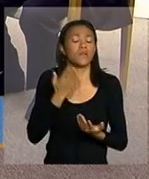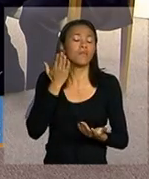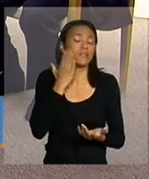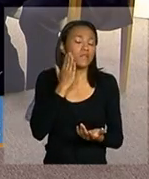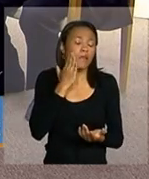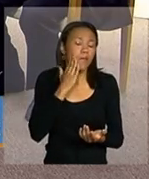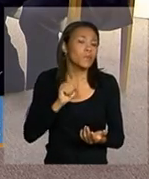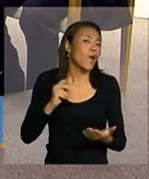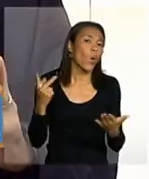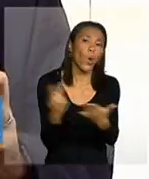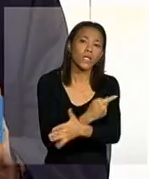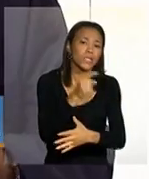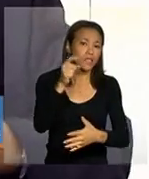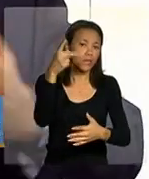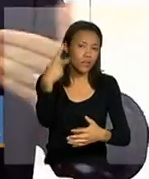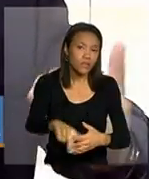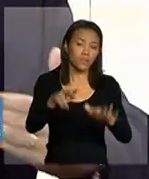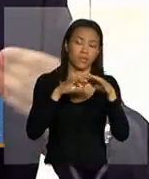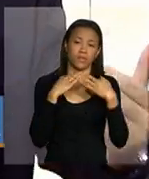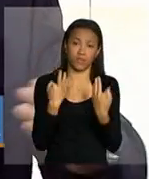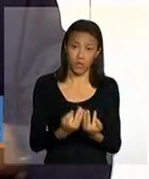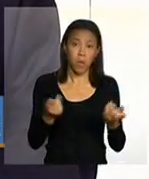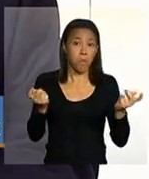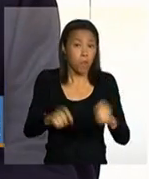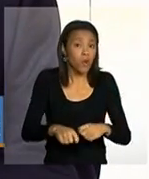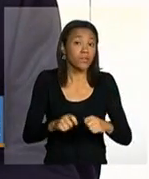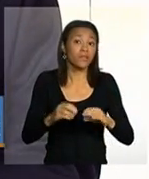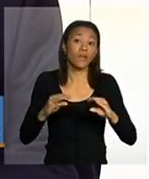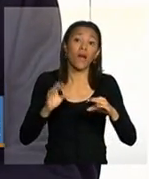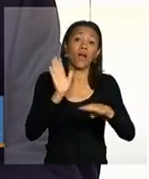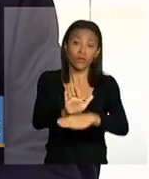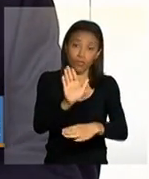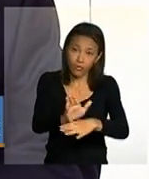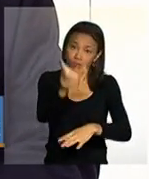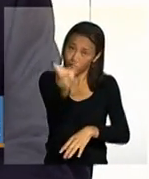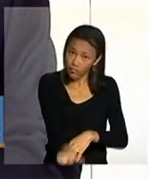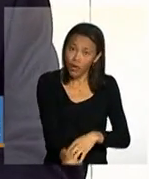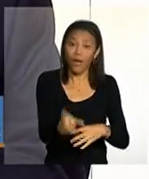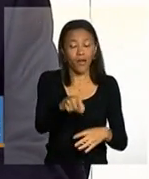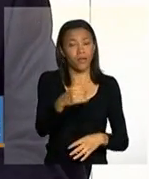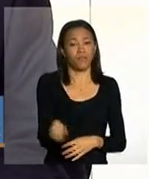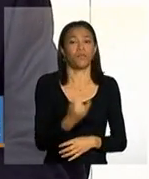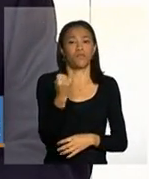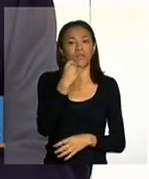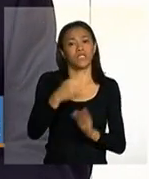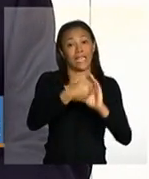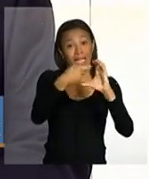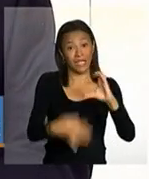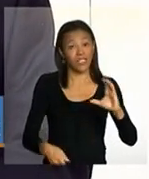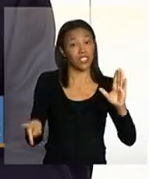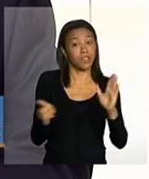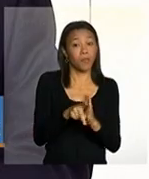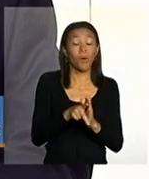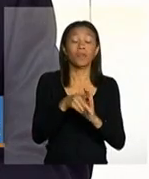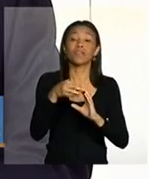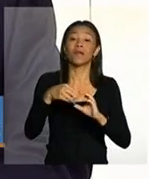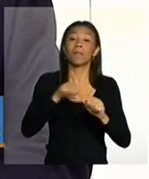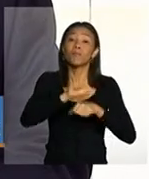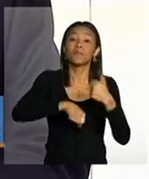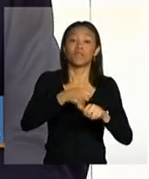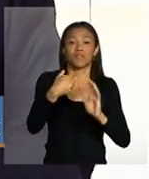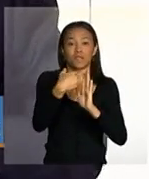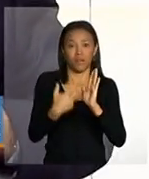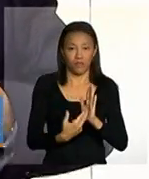vulnerabilidade vivenciada possa vir a ser superada. Então, esta é uma segunda importante característica da mudança das regras das condicionalidades.